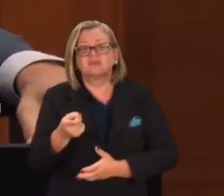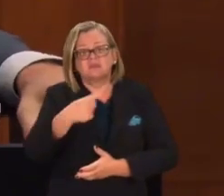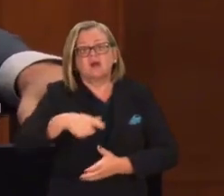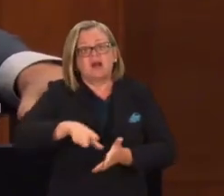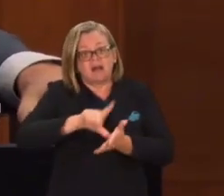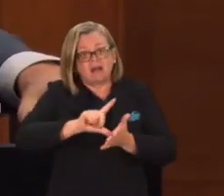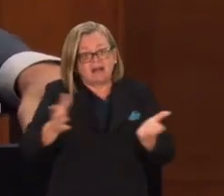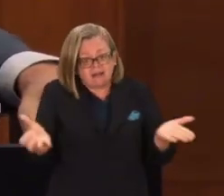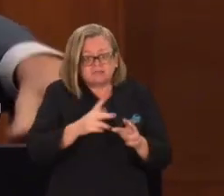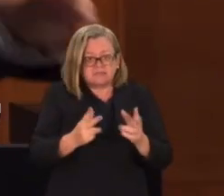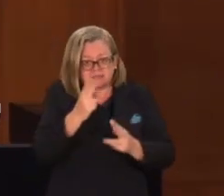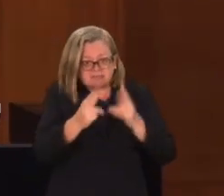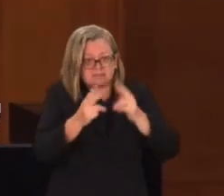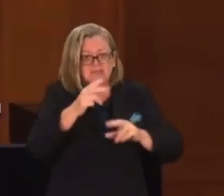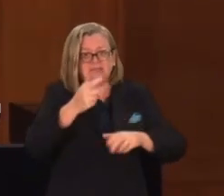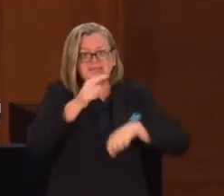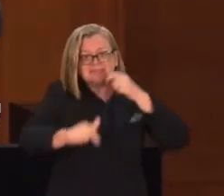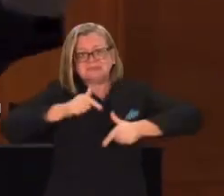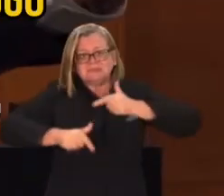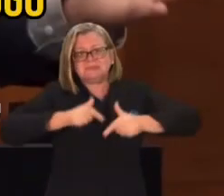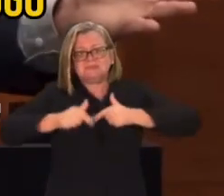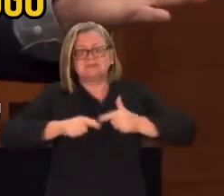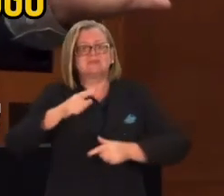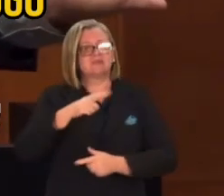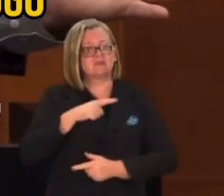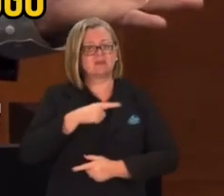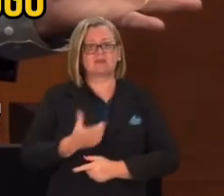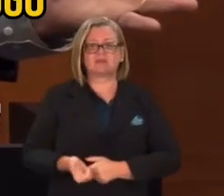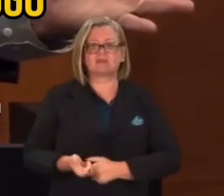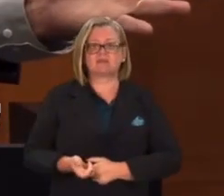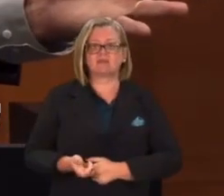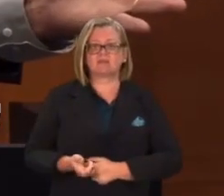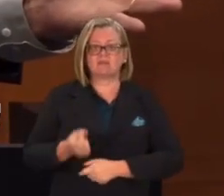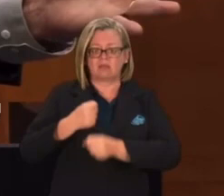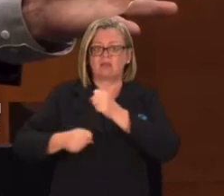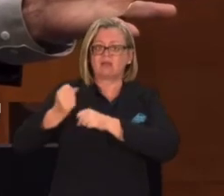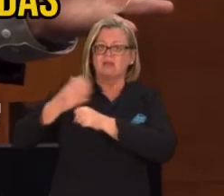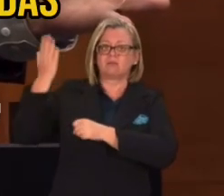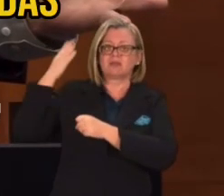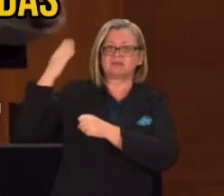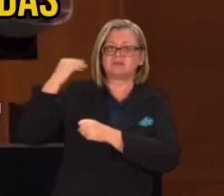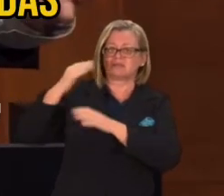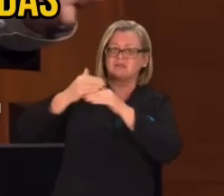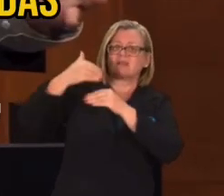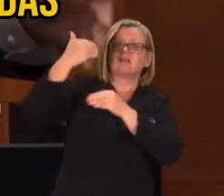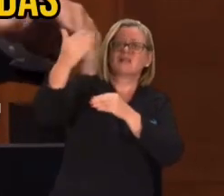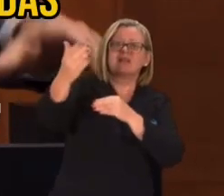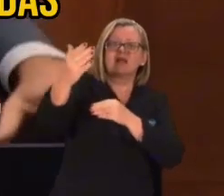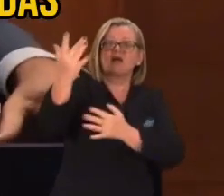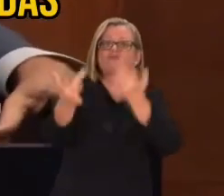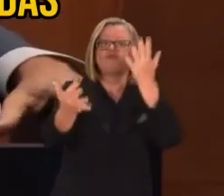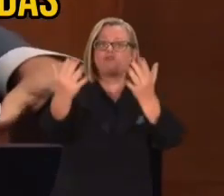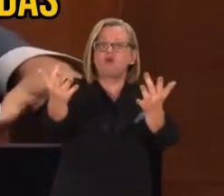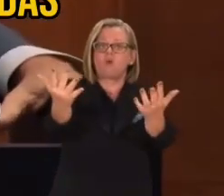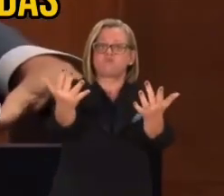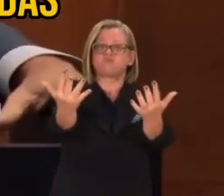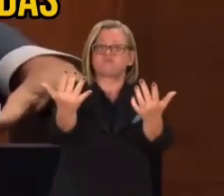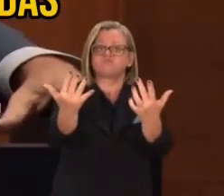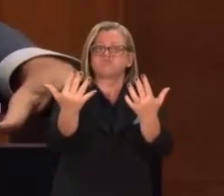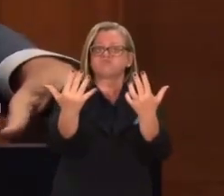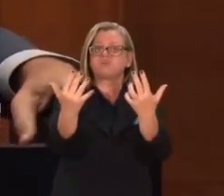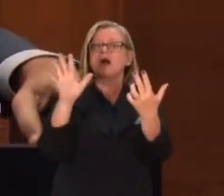Por um raio que caiu lá. E o fogo veio de lá. Como que vai fazer para segurar esse fogo que está vindo de lá? Sabe como? As fazendas todas